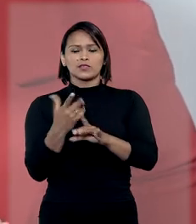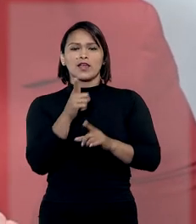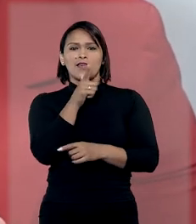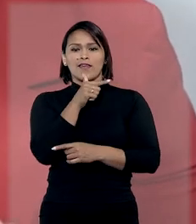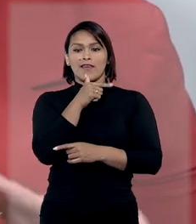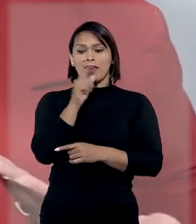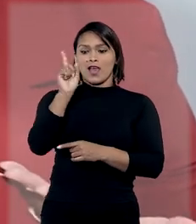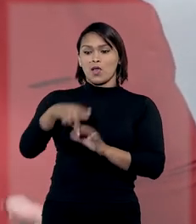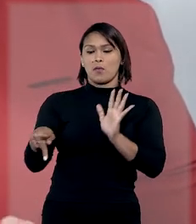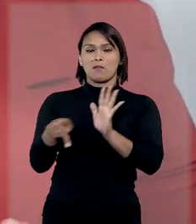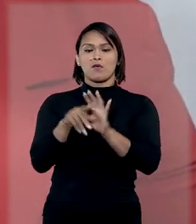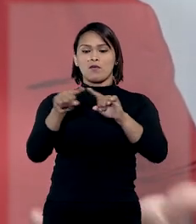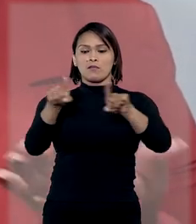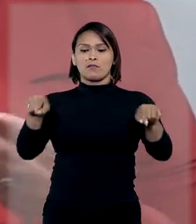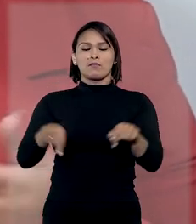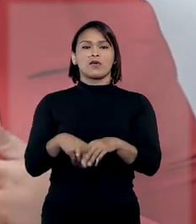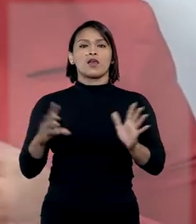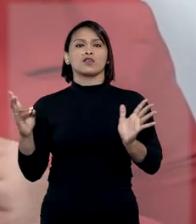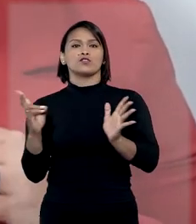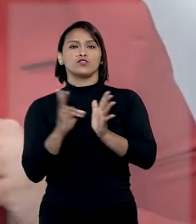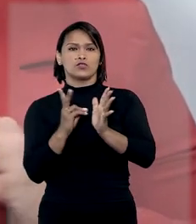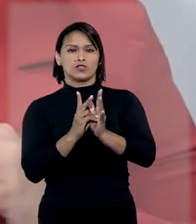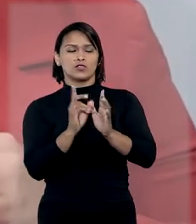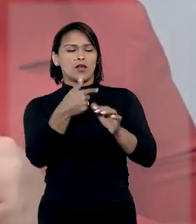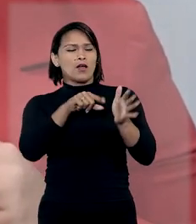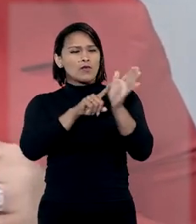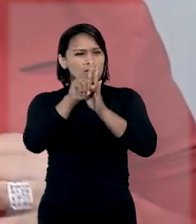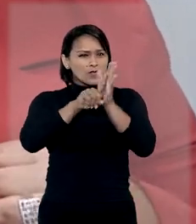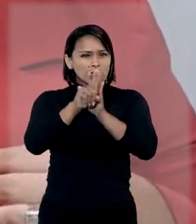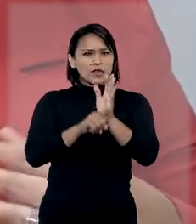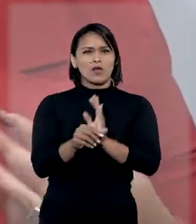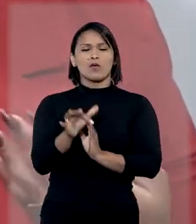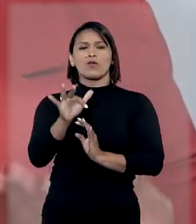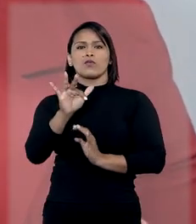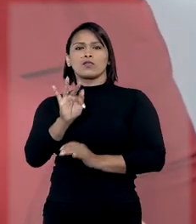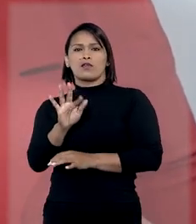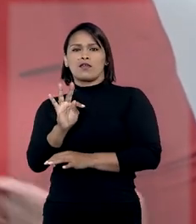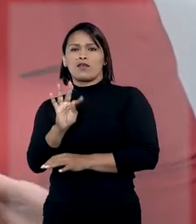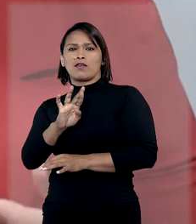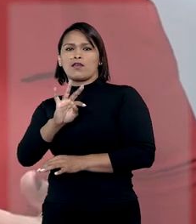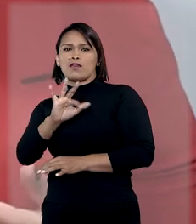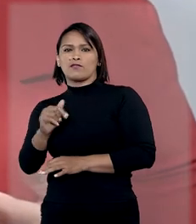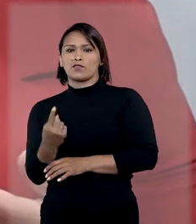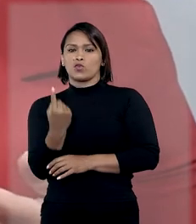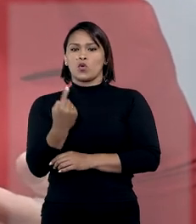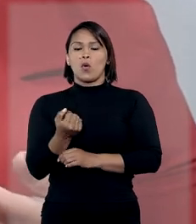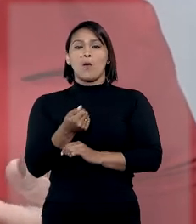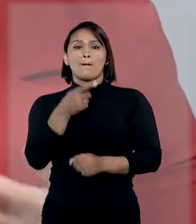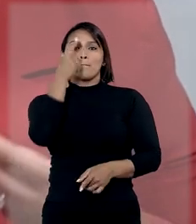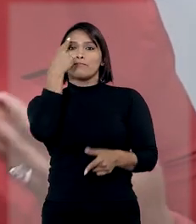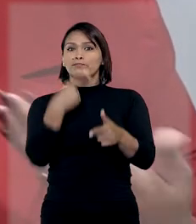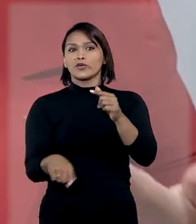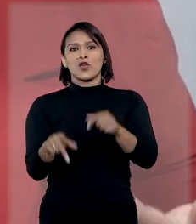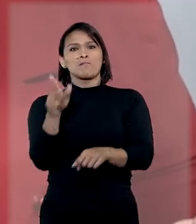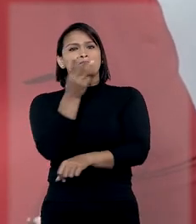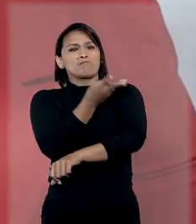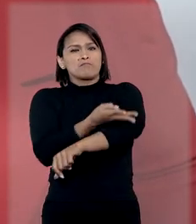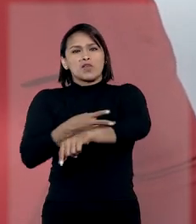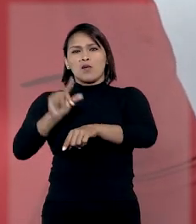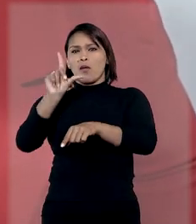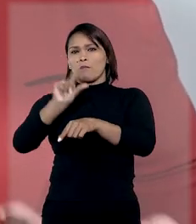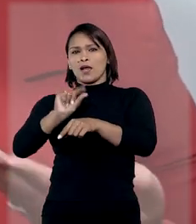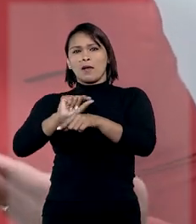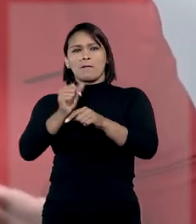hídricos em área indígena. Ao analisar o caso, o TRF1 proibiu o IBAMA de praticar qualquer ato